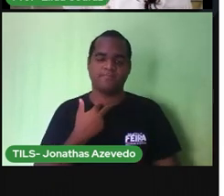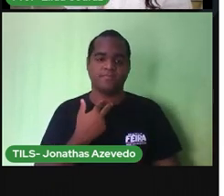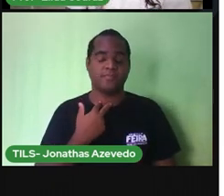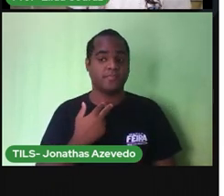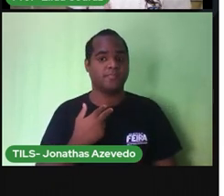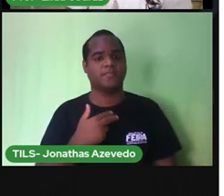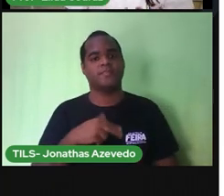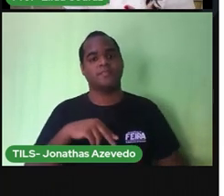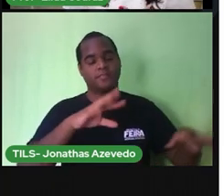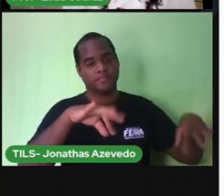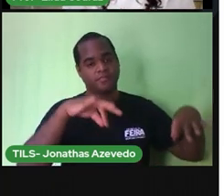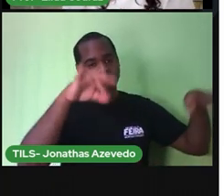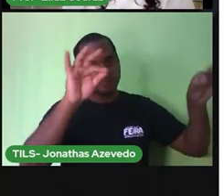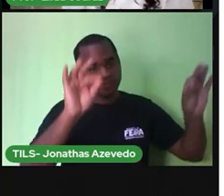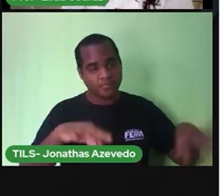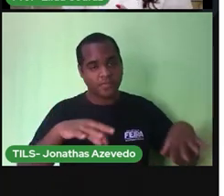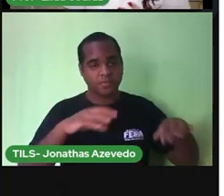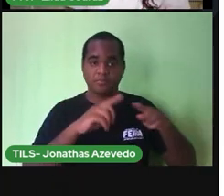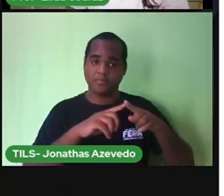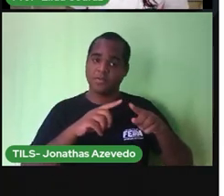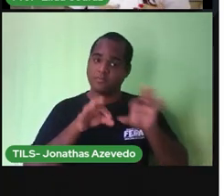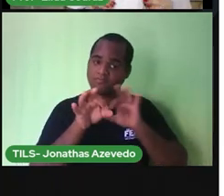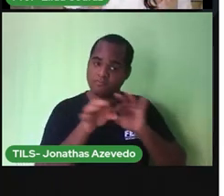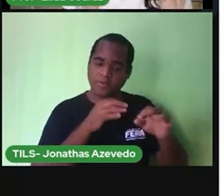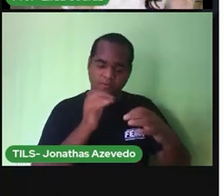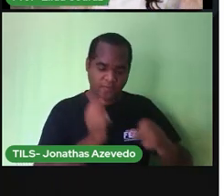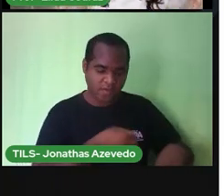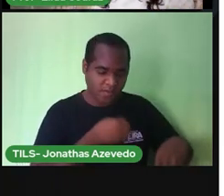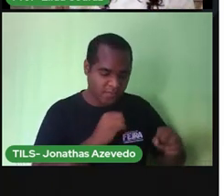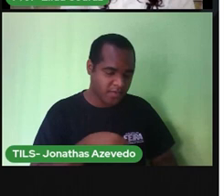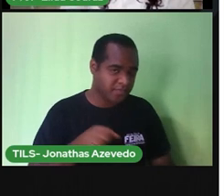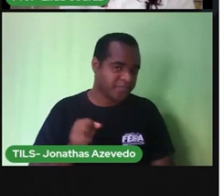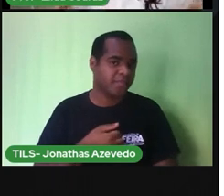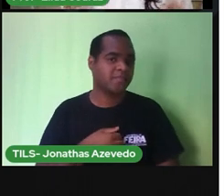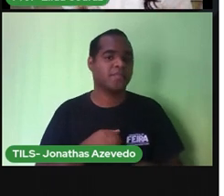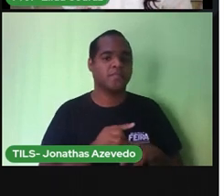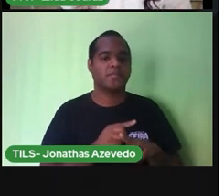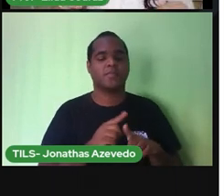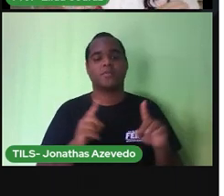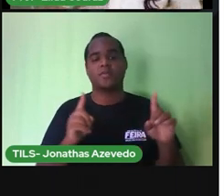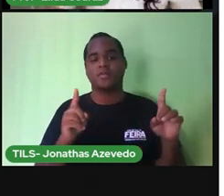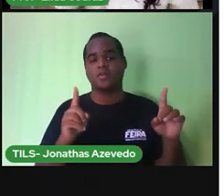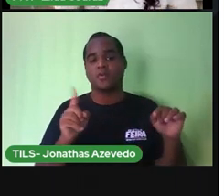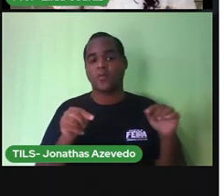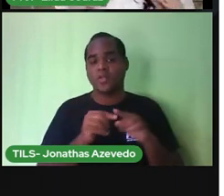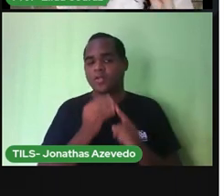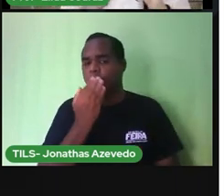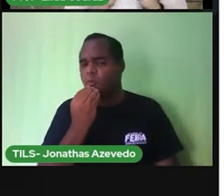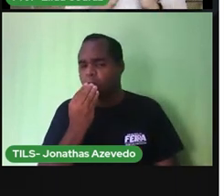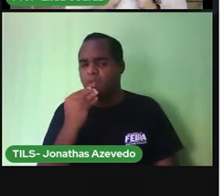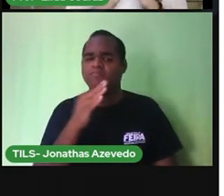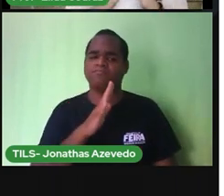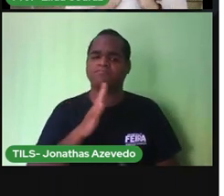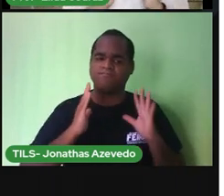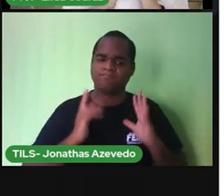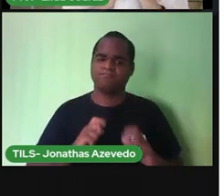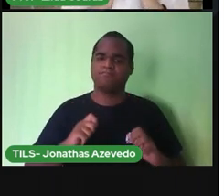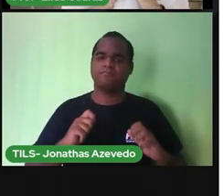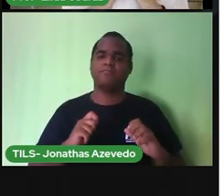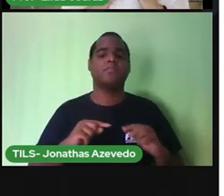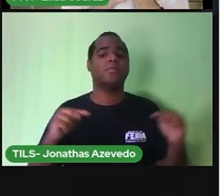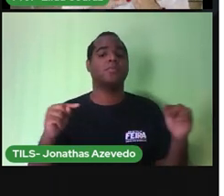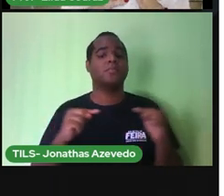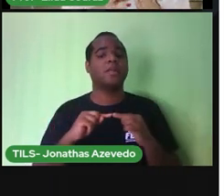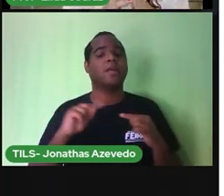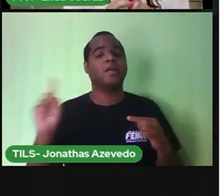arrumada quarto varrido cozinha limpa tudo direitinho o que que isso